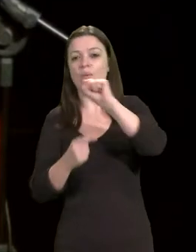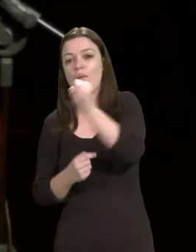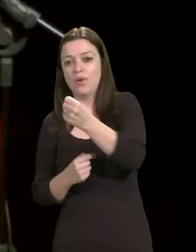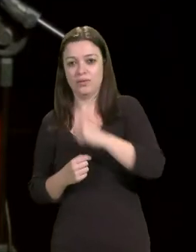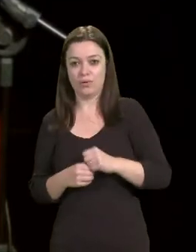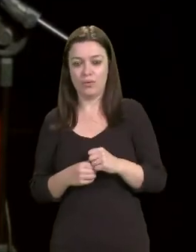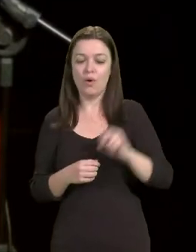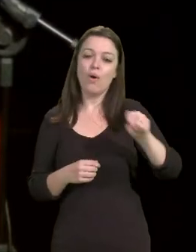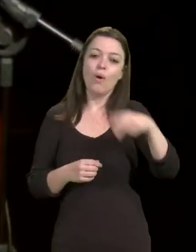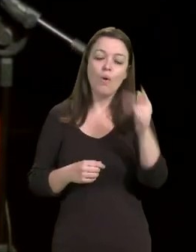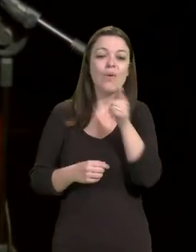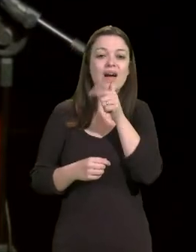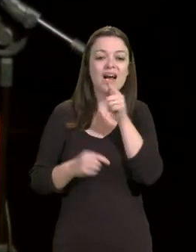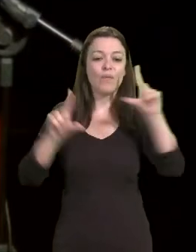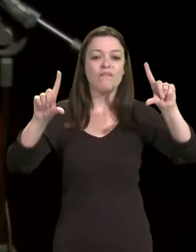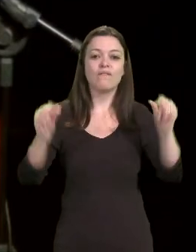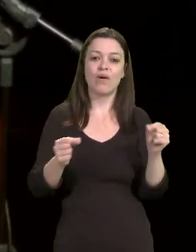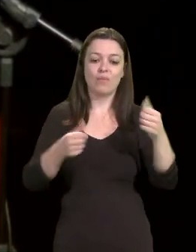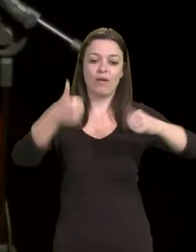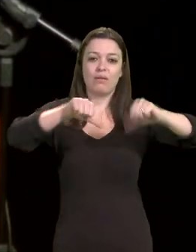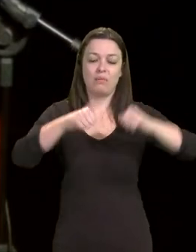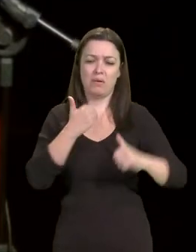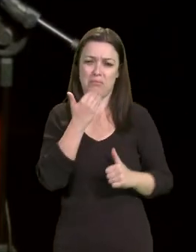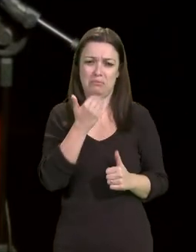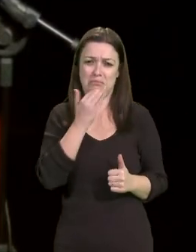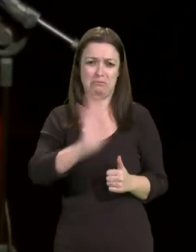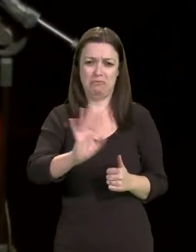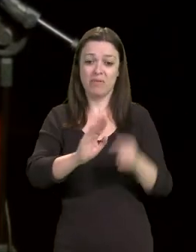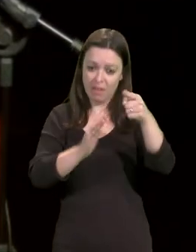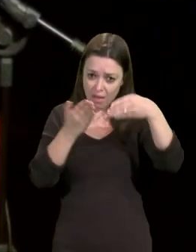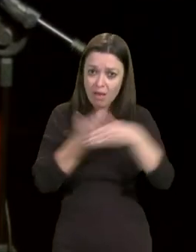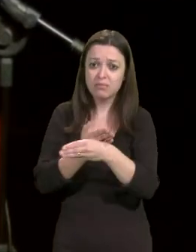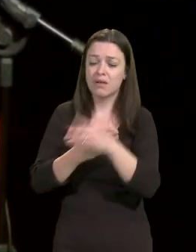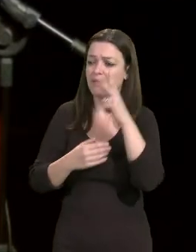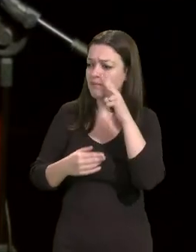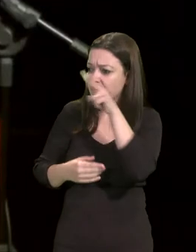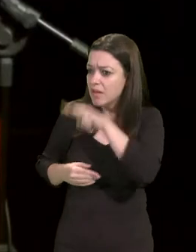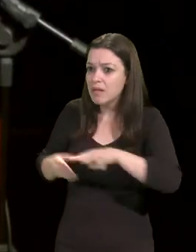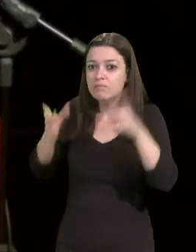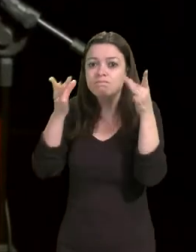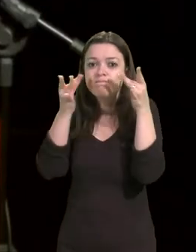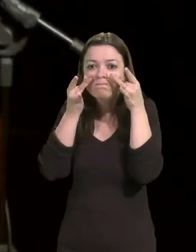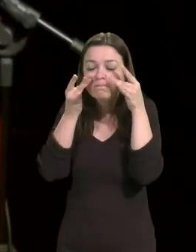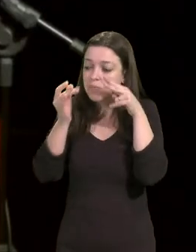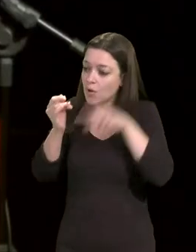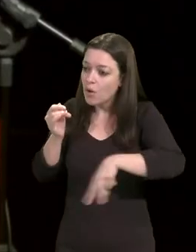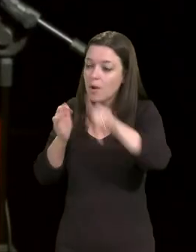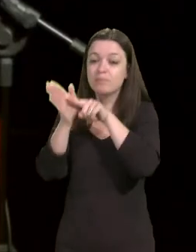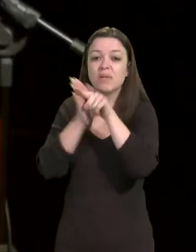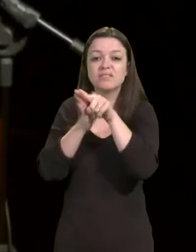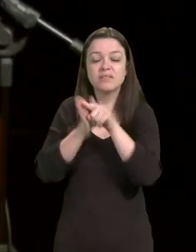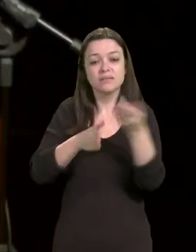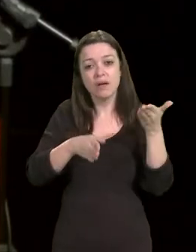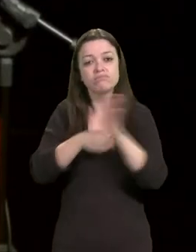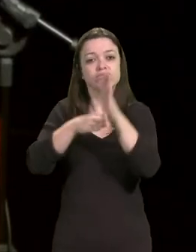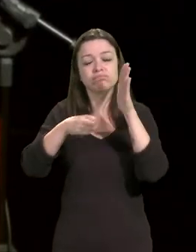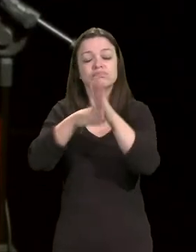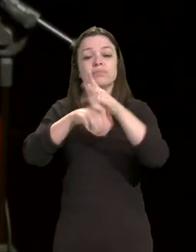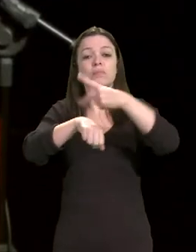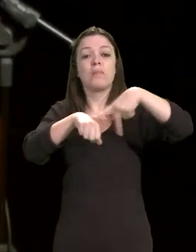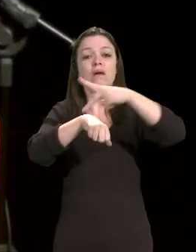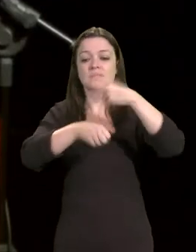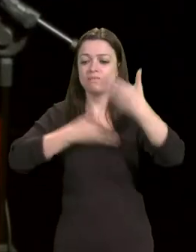sobre a fórmula da água, mas para que veja o quanto nossas pesquisas contribuem para o